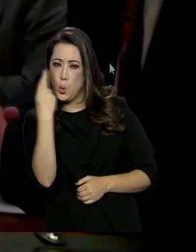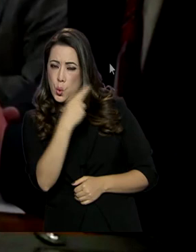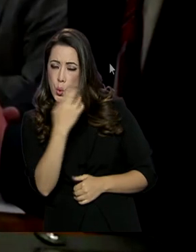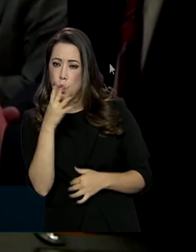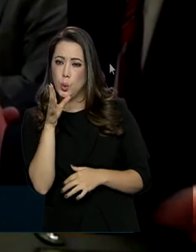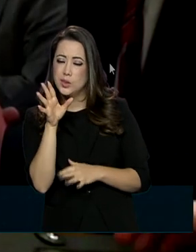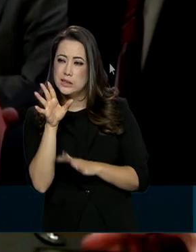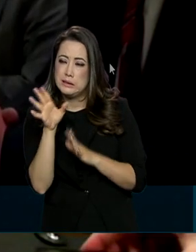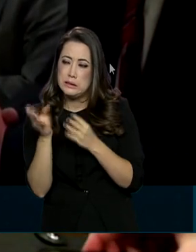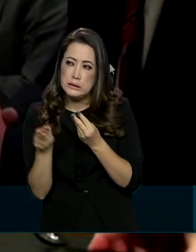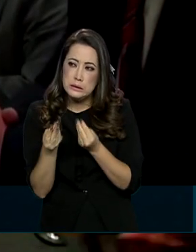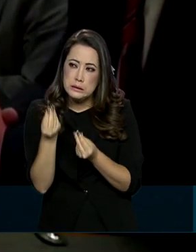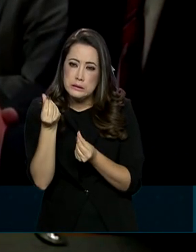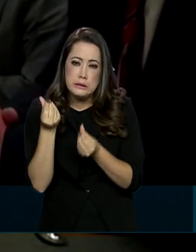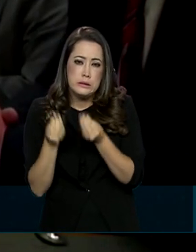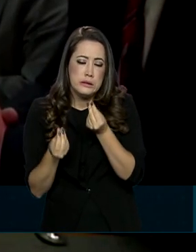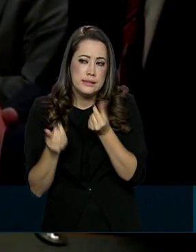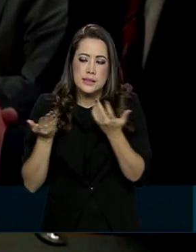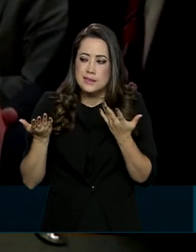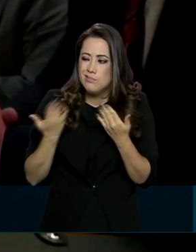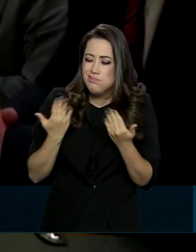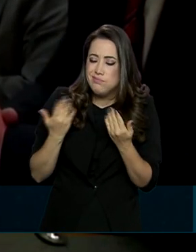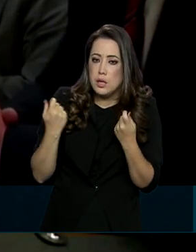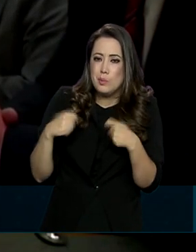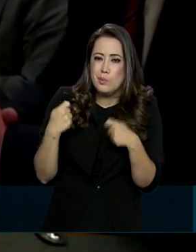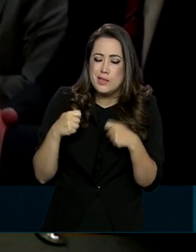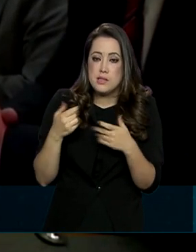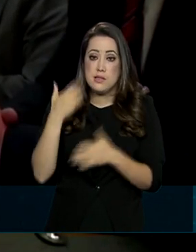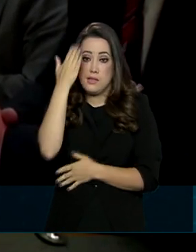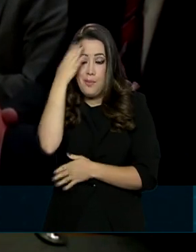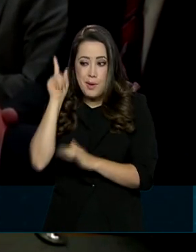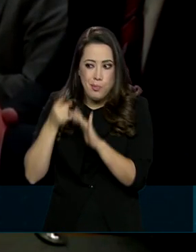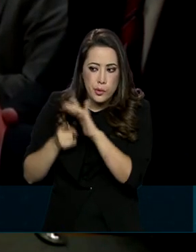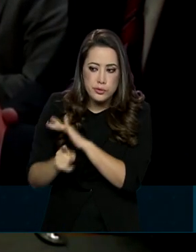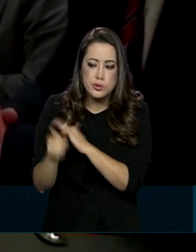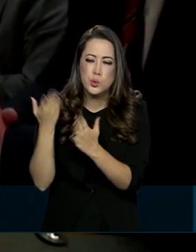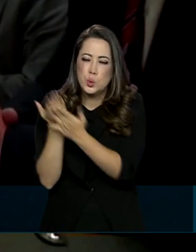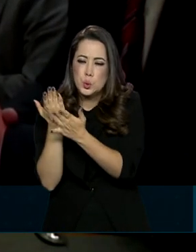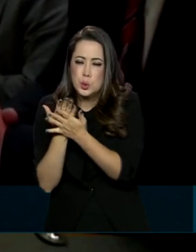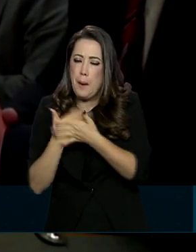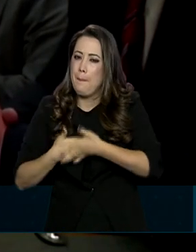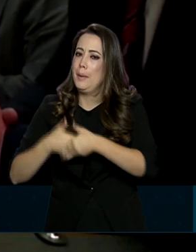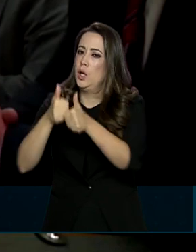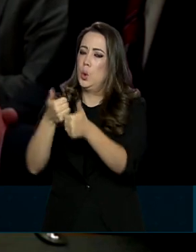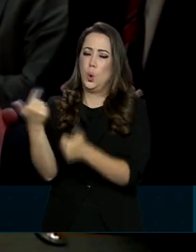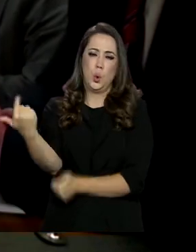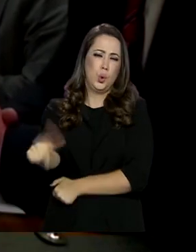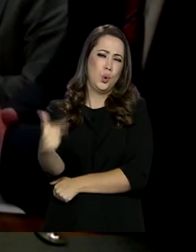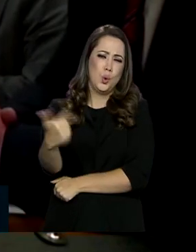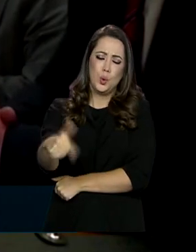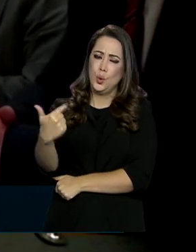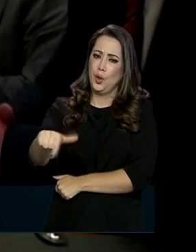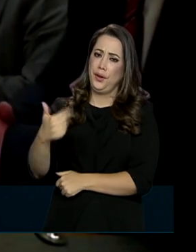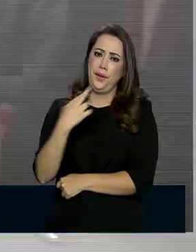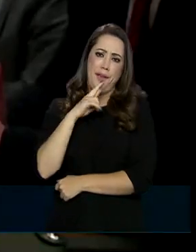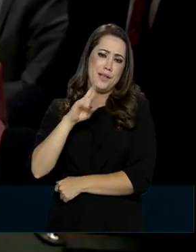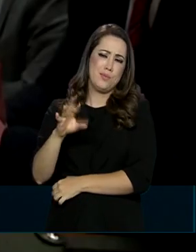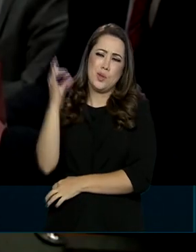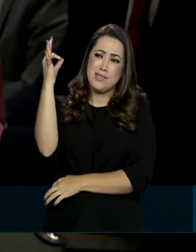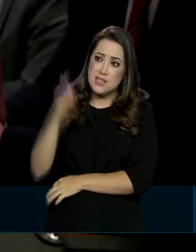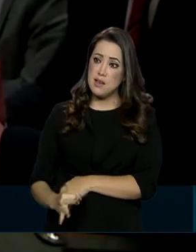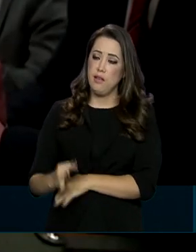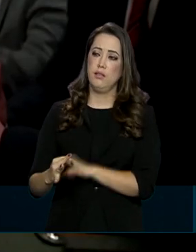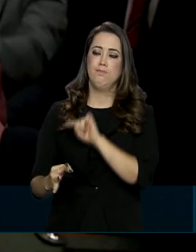as posições estão muito ainda rasas. Nós não temos profundidade nas respostas.